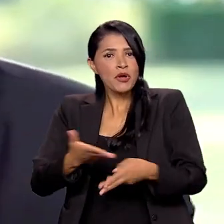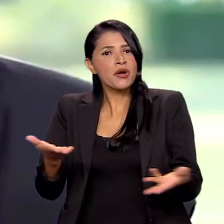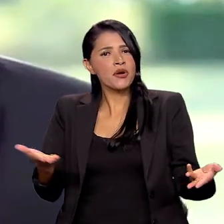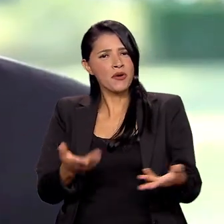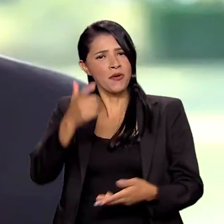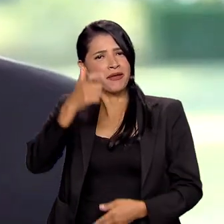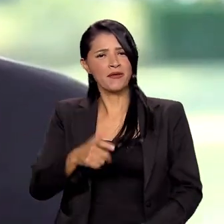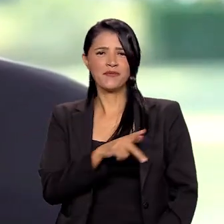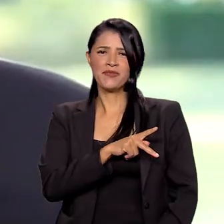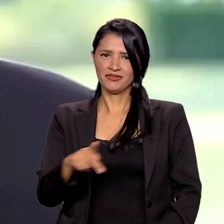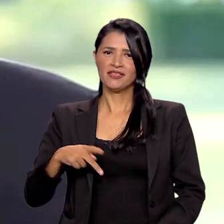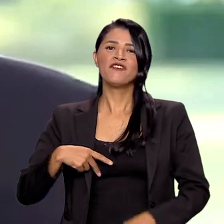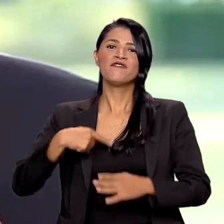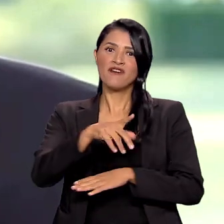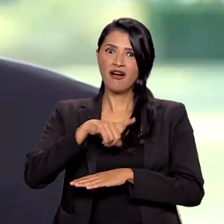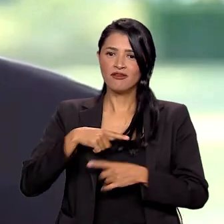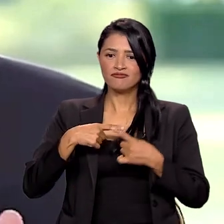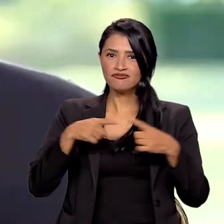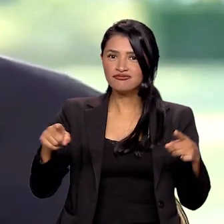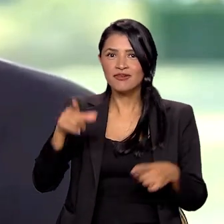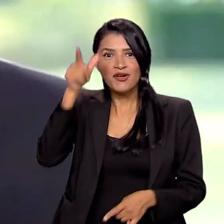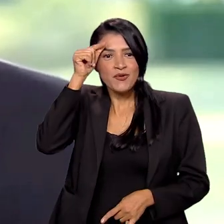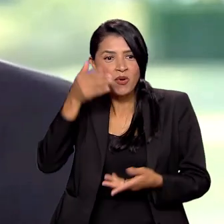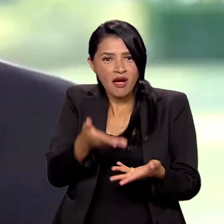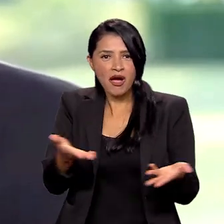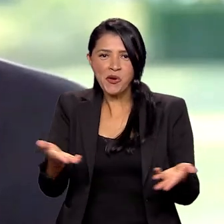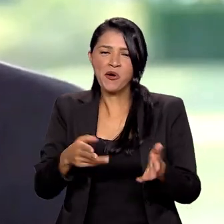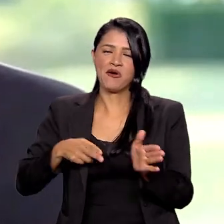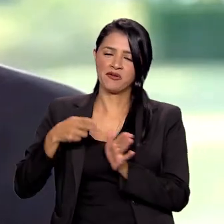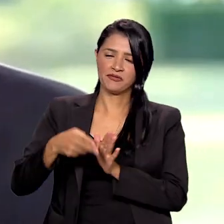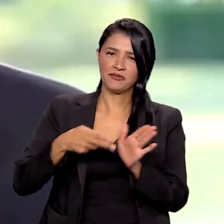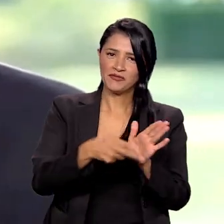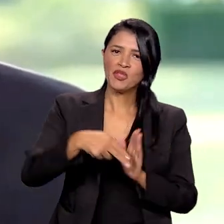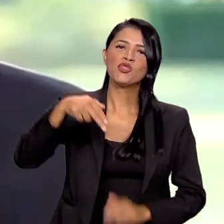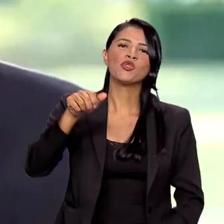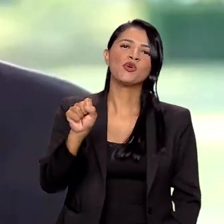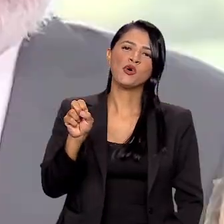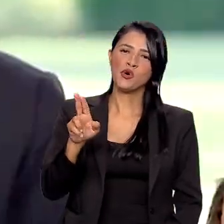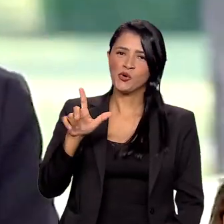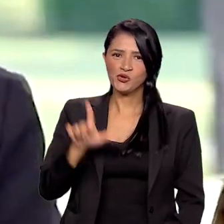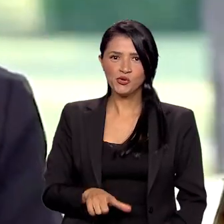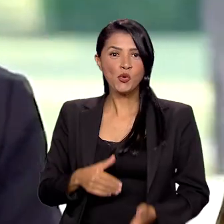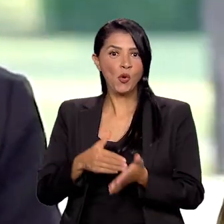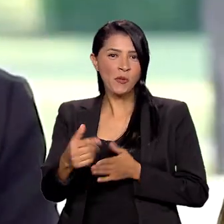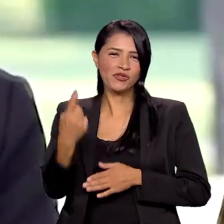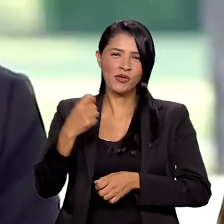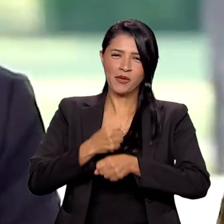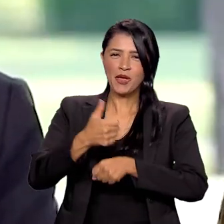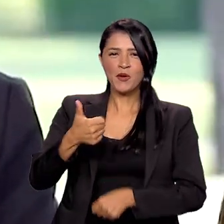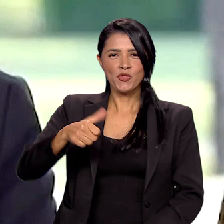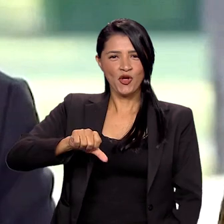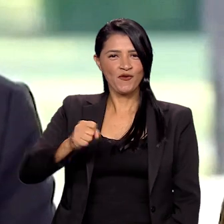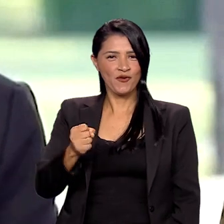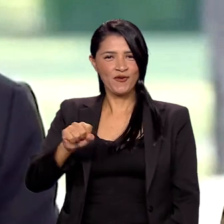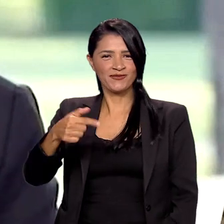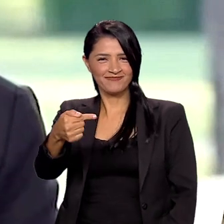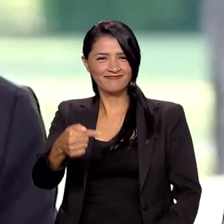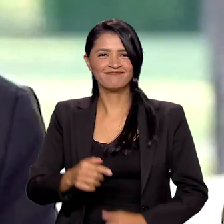exatamente no meu mandato a gente vai inaugurar finalmente a Ferrovia Norte-Sul, que começou em